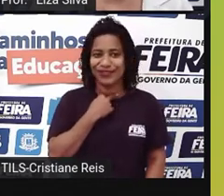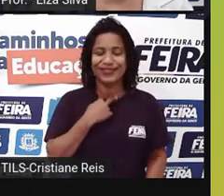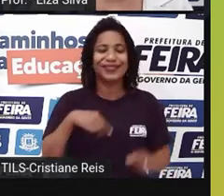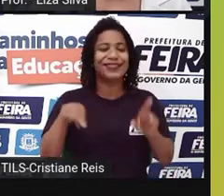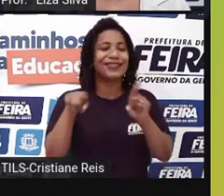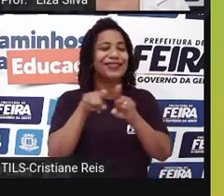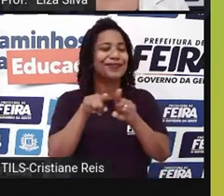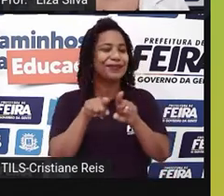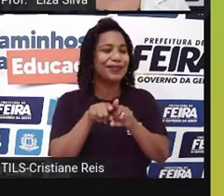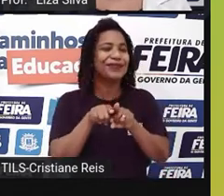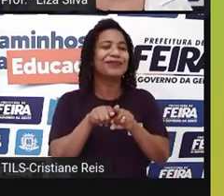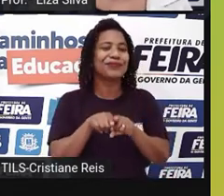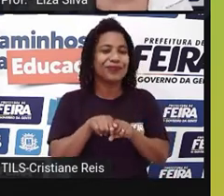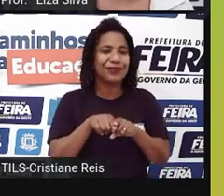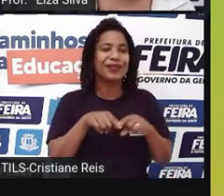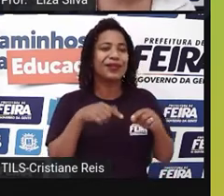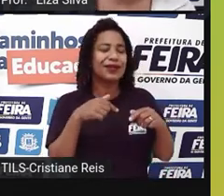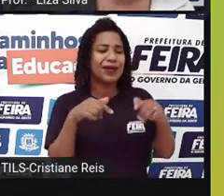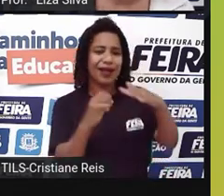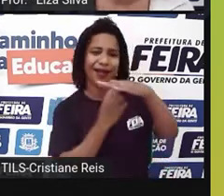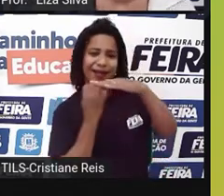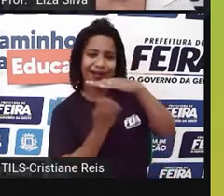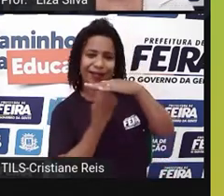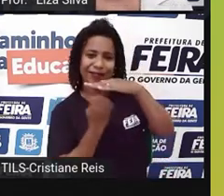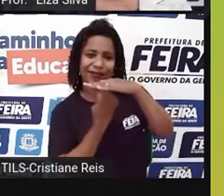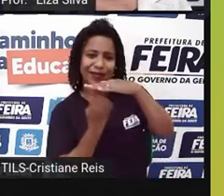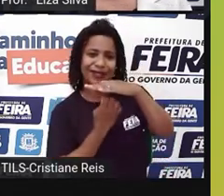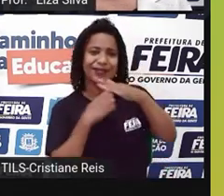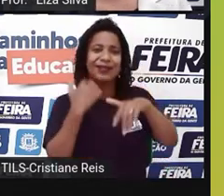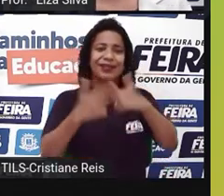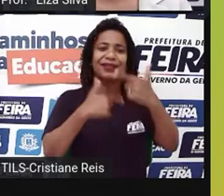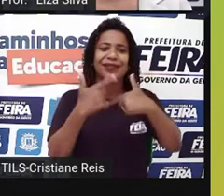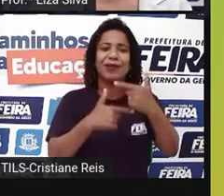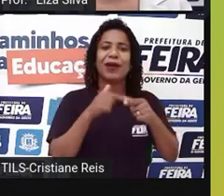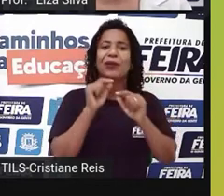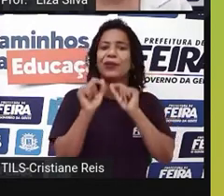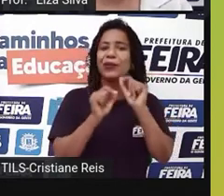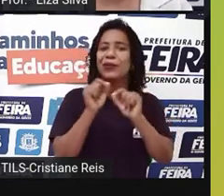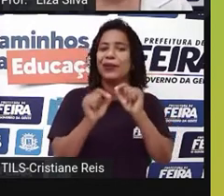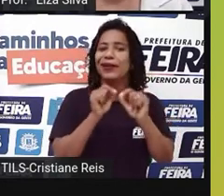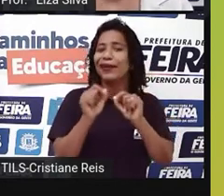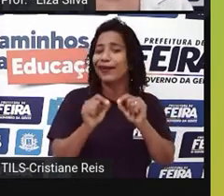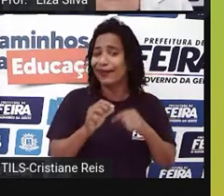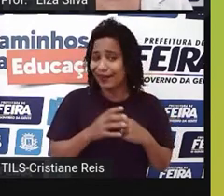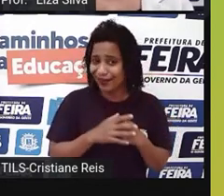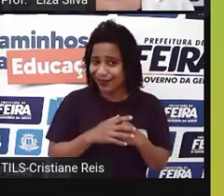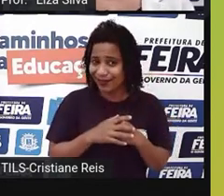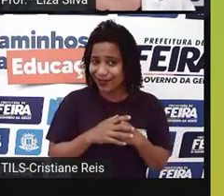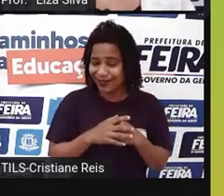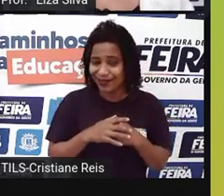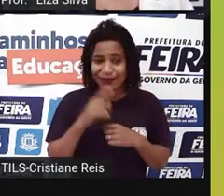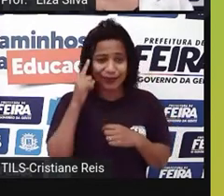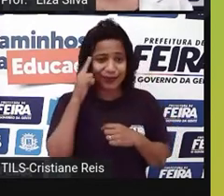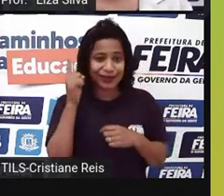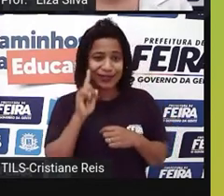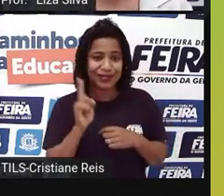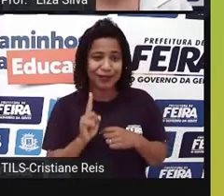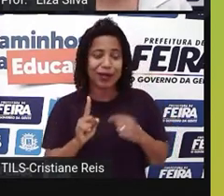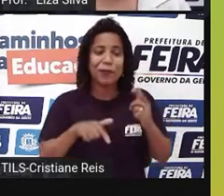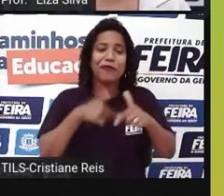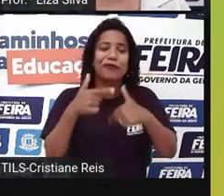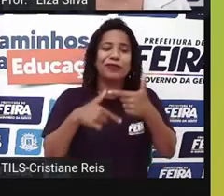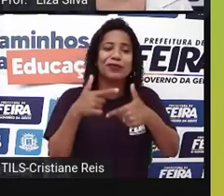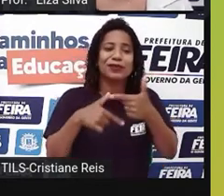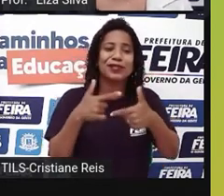Demonstrou desconhecimento sobre a empresa na qual ele pretende trabalhar e muito menos sobre a função